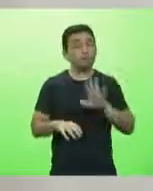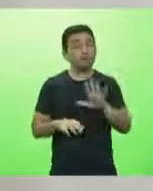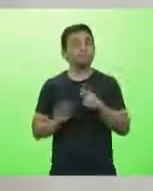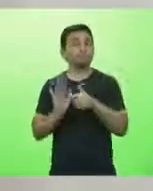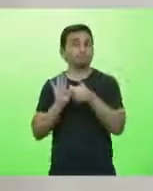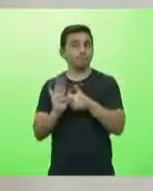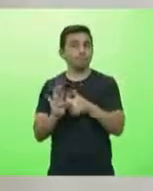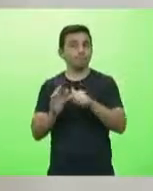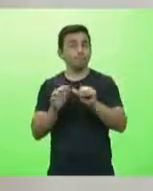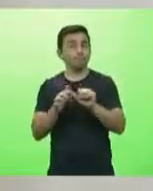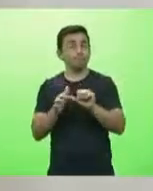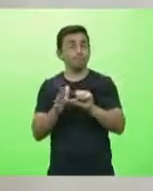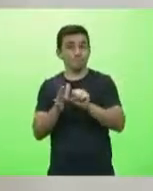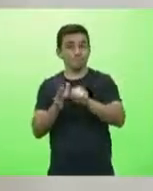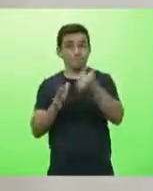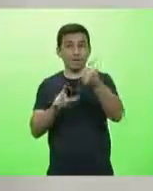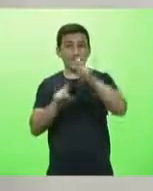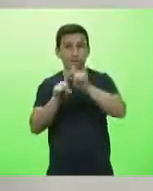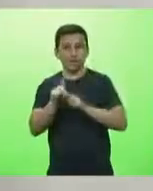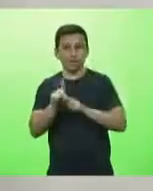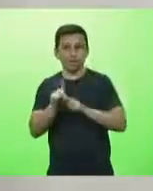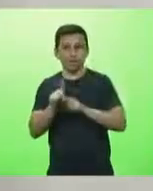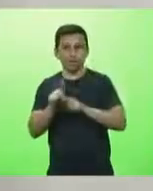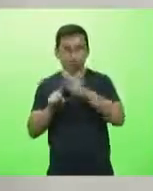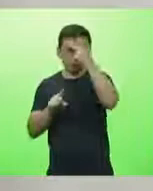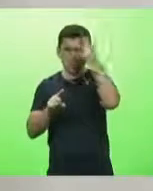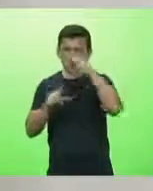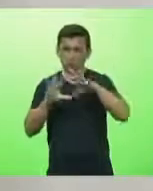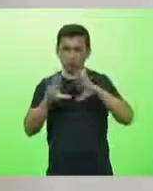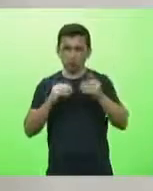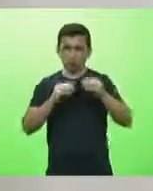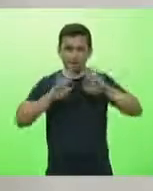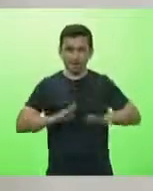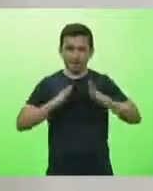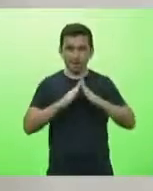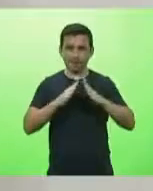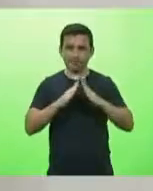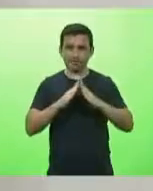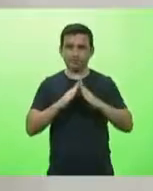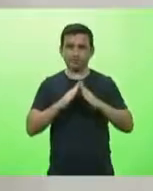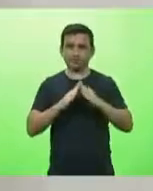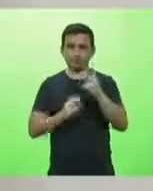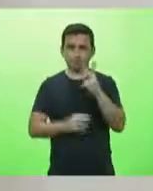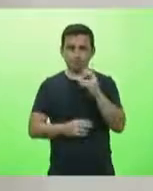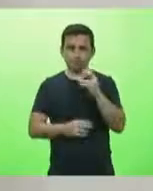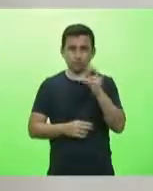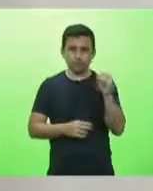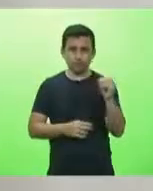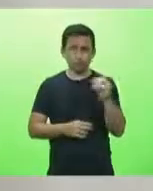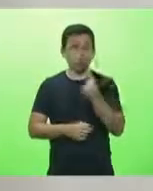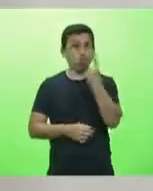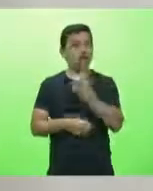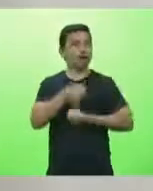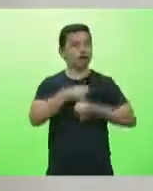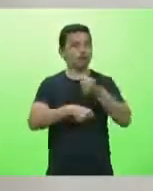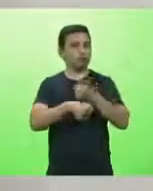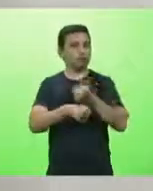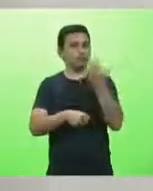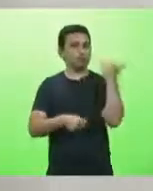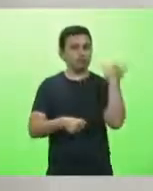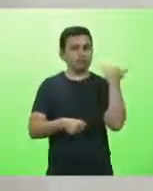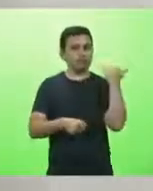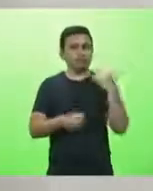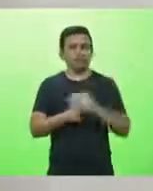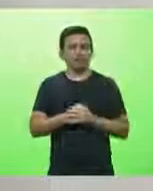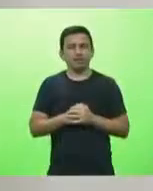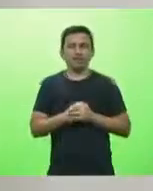primeiro mês de isolamento, que aconteceu em 2020, muito importante falar, já faz um ano que estão nesse vai, faz